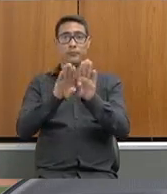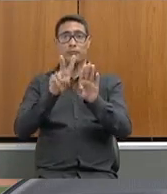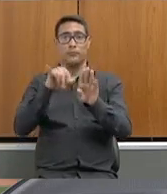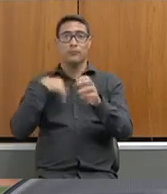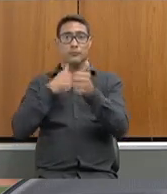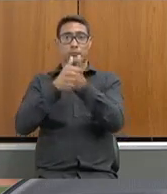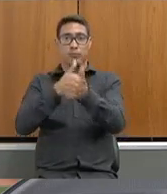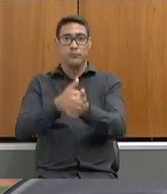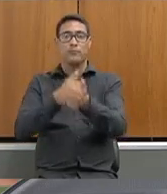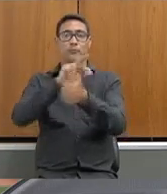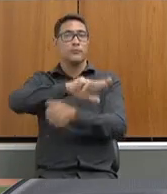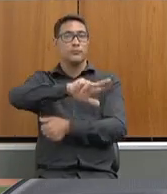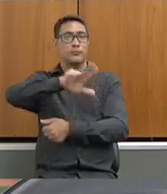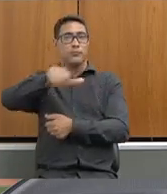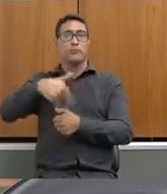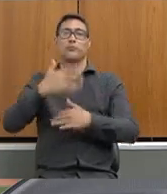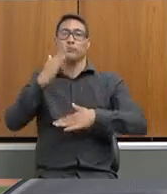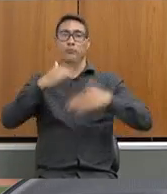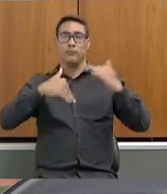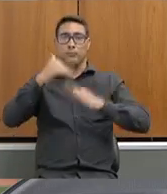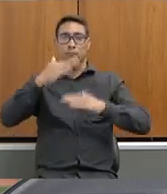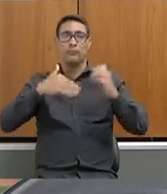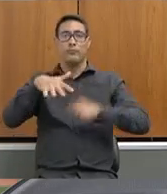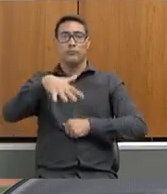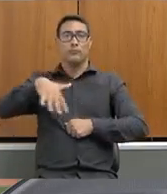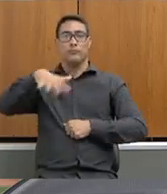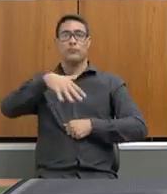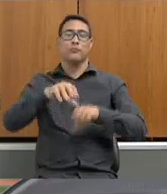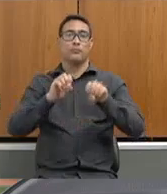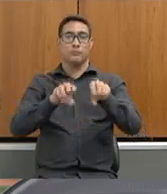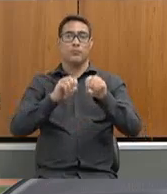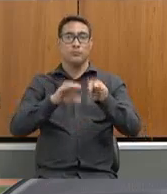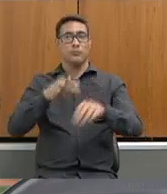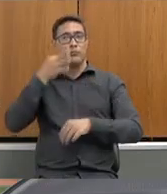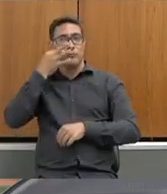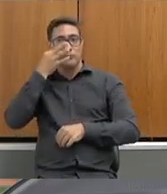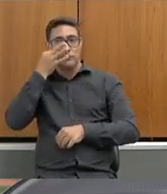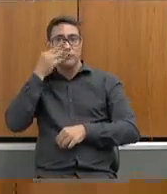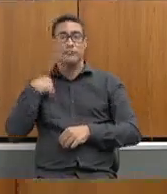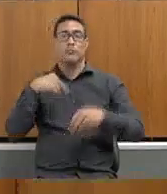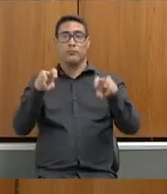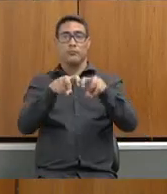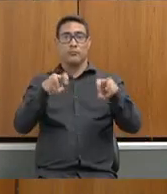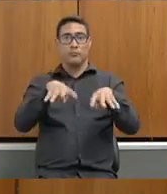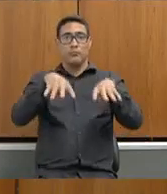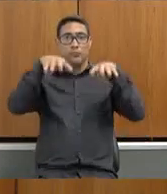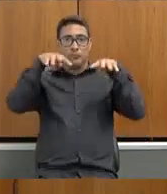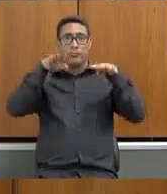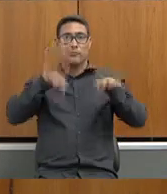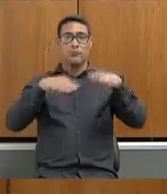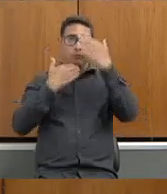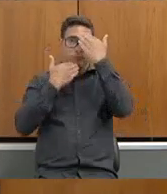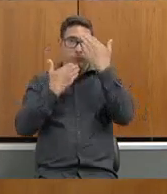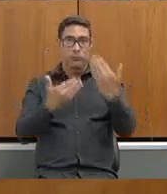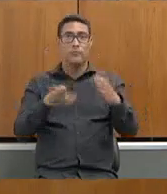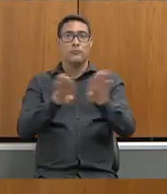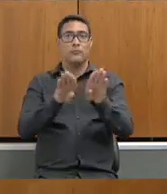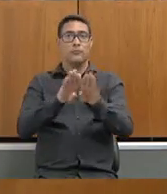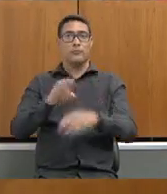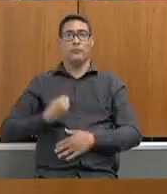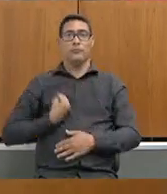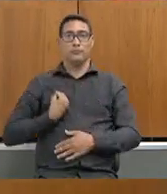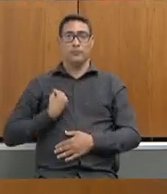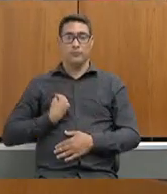acompanhamento de vários profissionais da educação, presencialmente aqui no plenarinho, quatro a quem agradecemos a presença e a